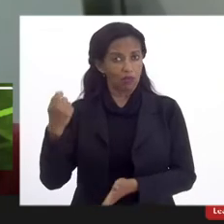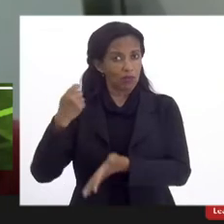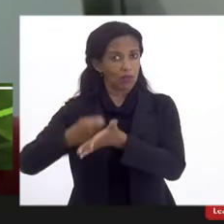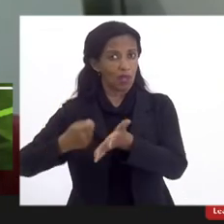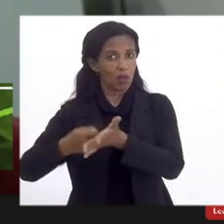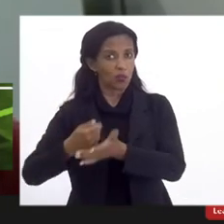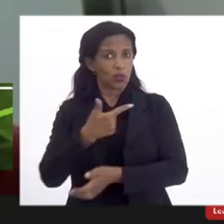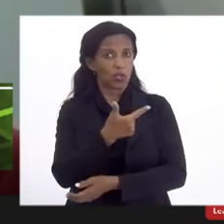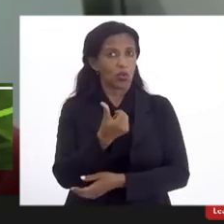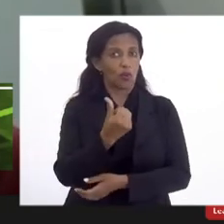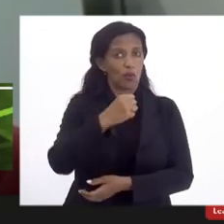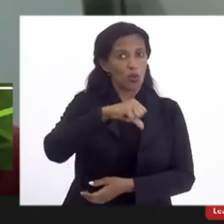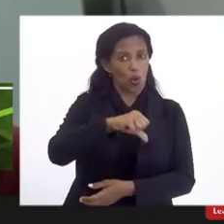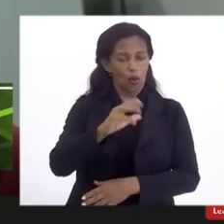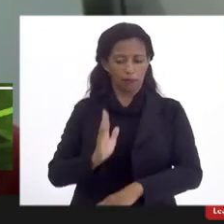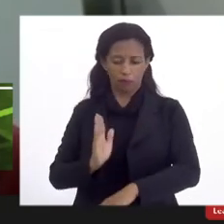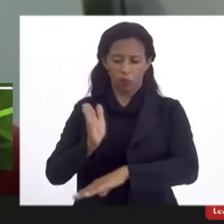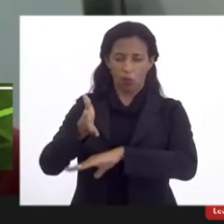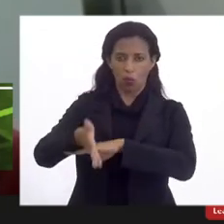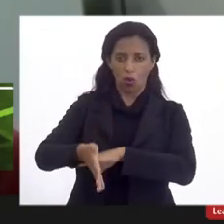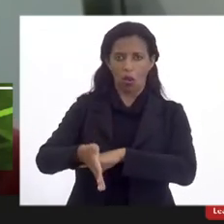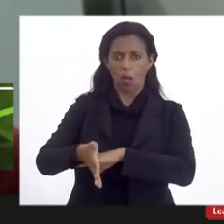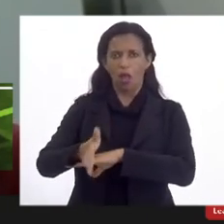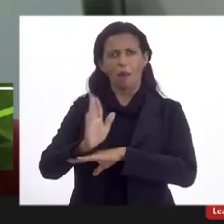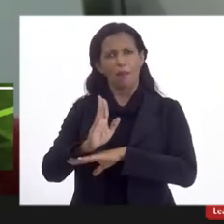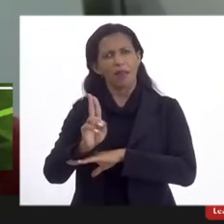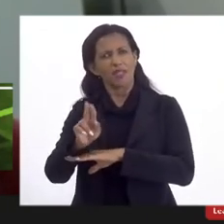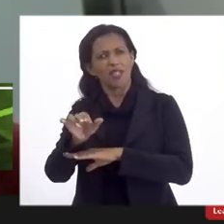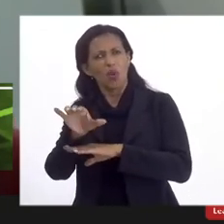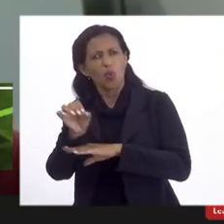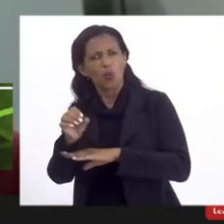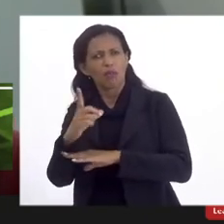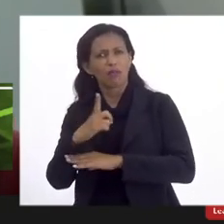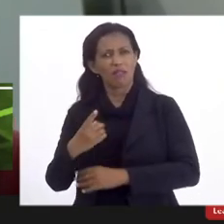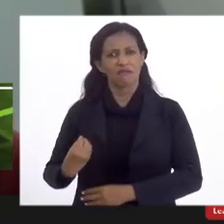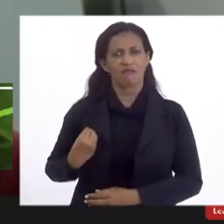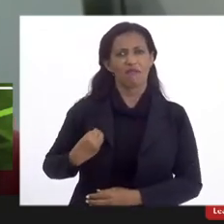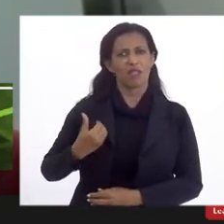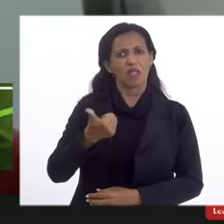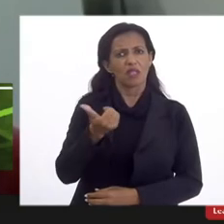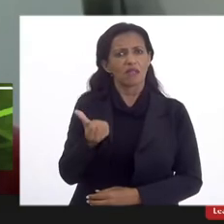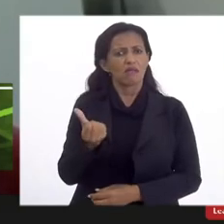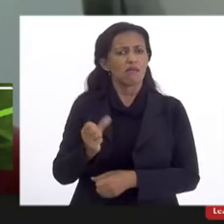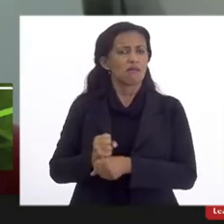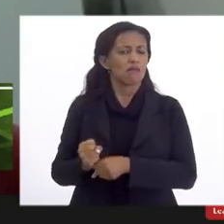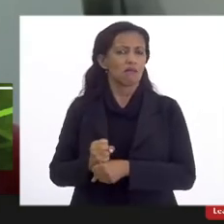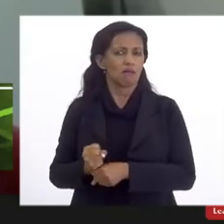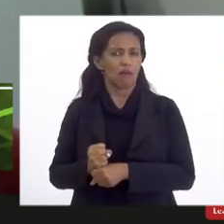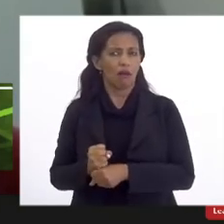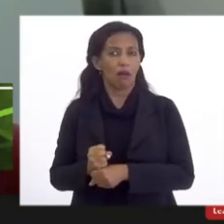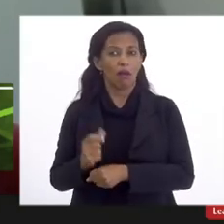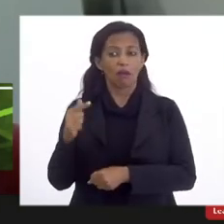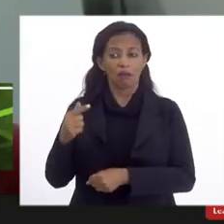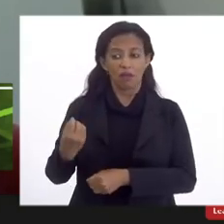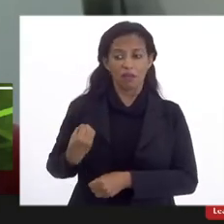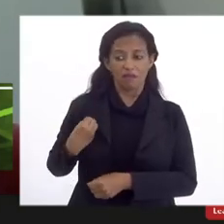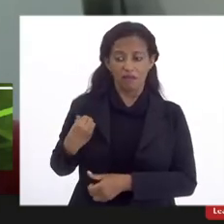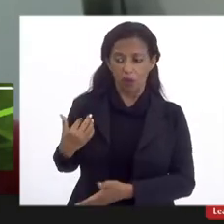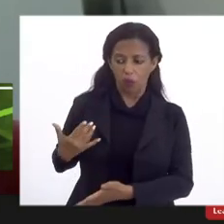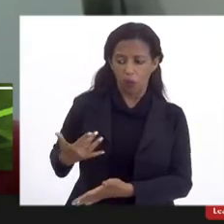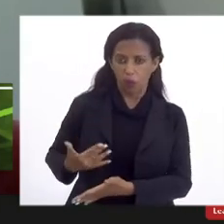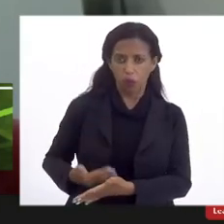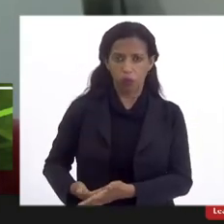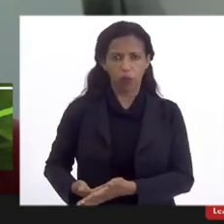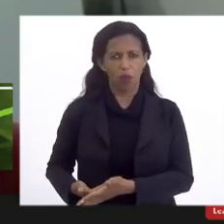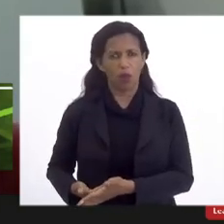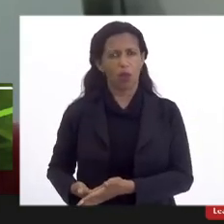desde 2009, quando entrei aqui, mas a UESO existe há 16 anos. Nesses 16 anos, aí